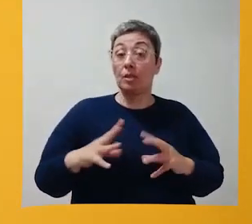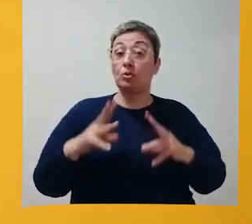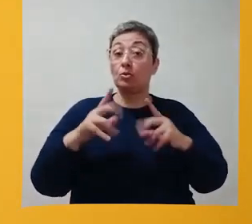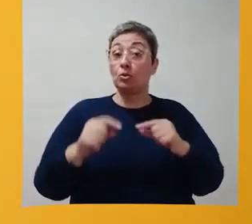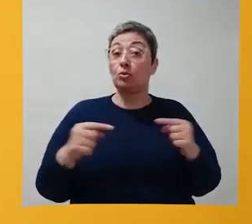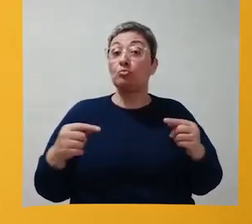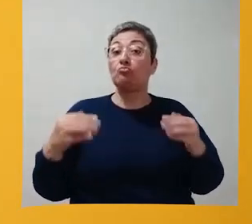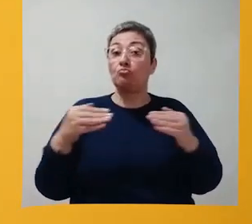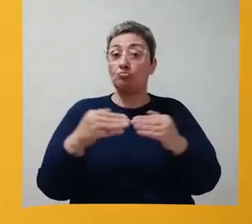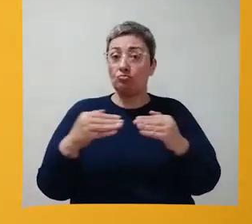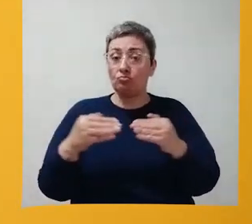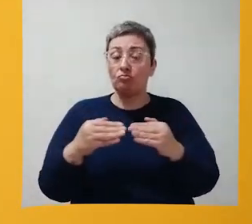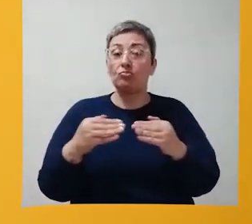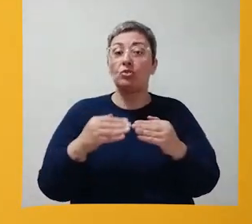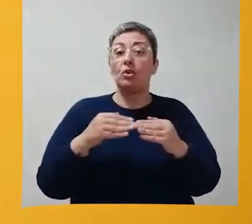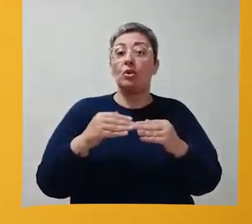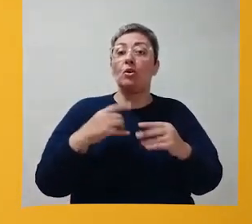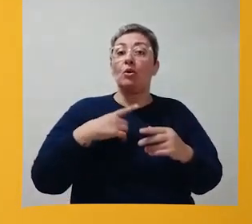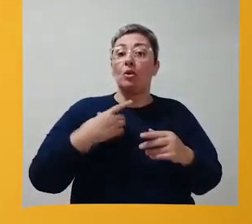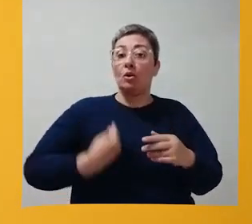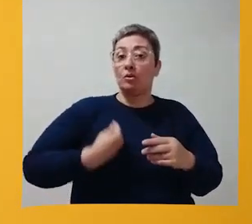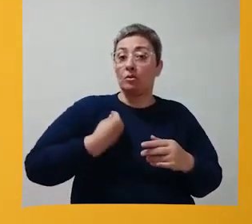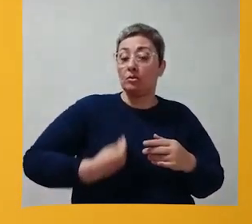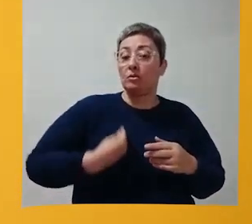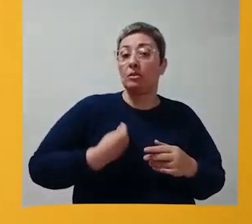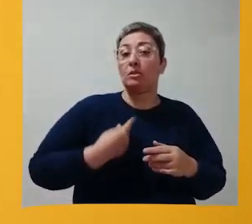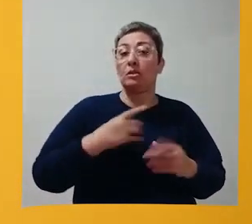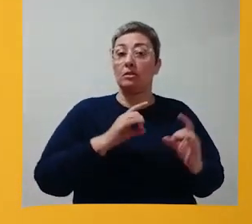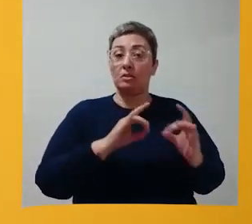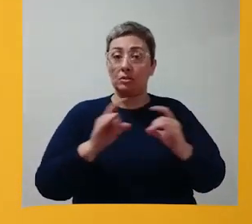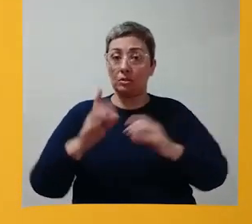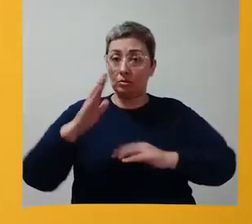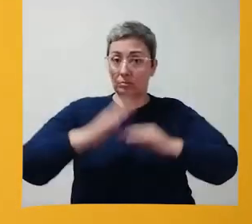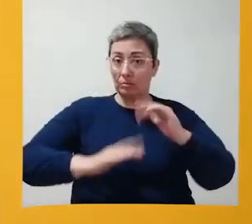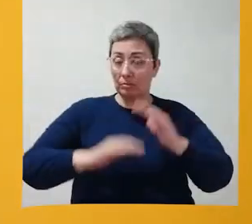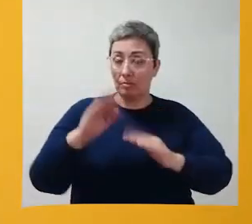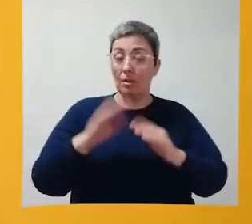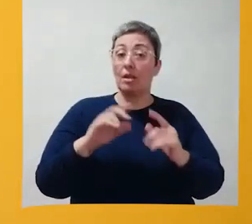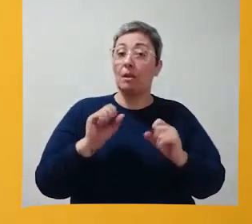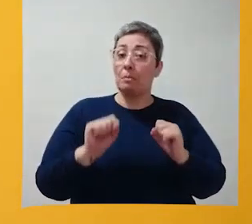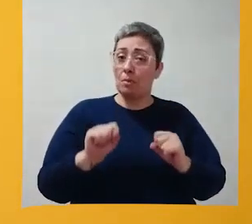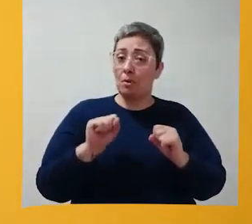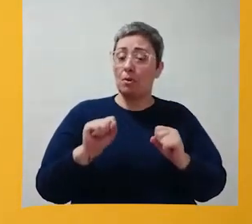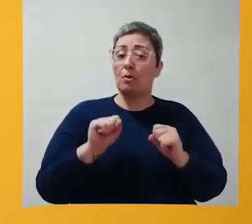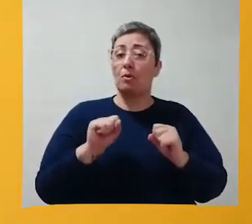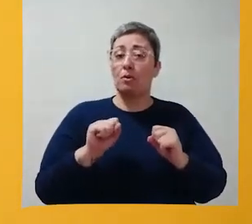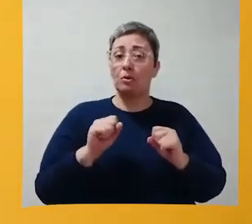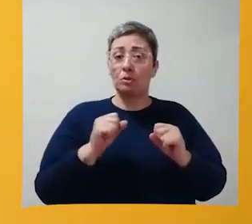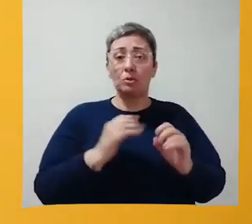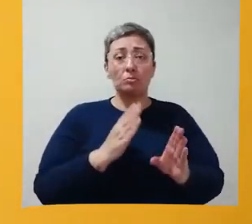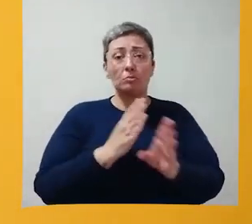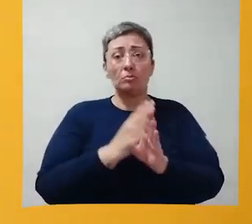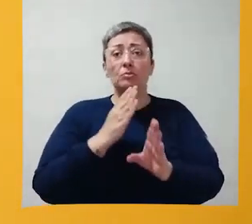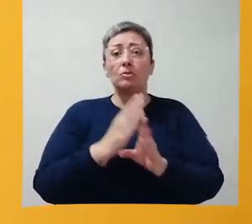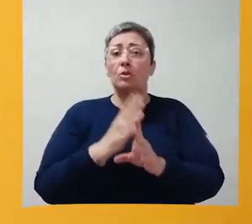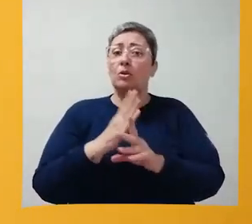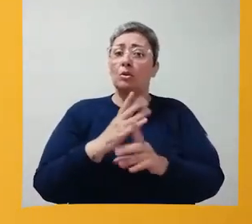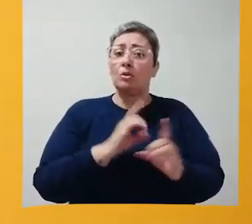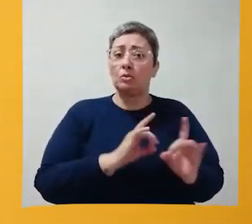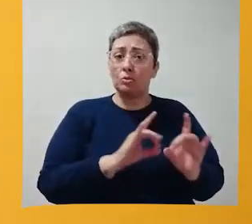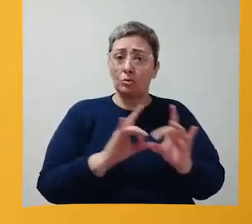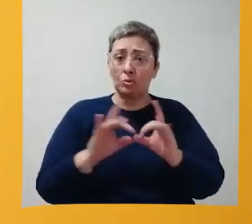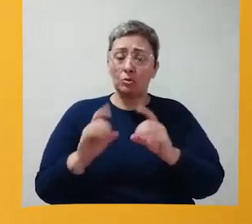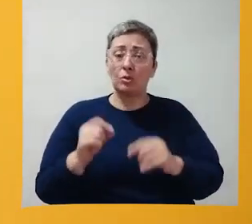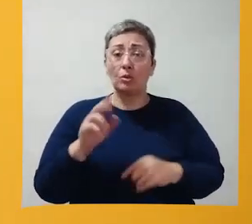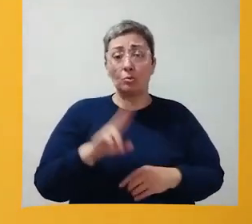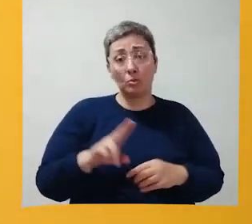tudo a ver com atividade de vida diária. Por quê? Nós podemos encontrar essas atividades no dia a dia.